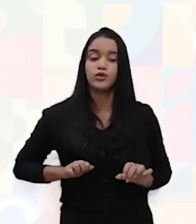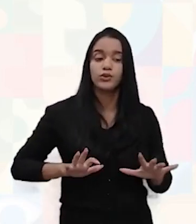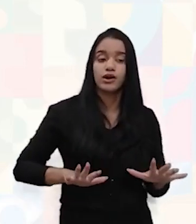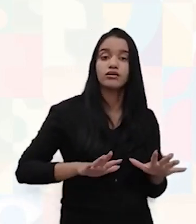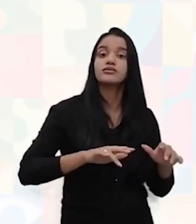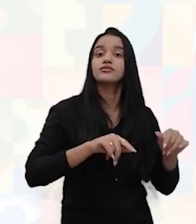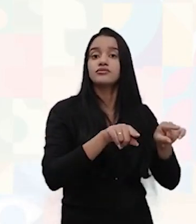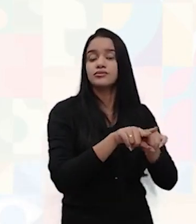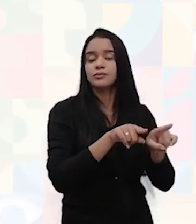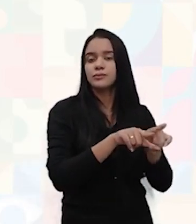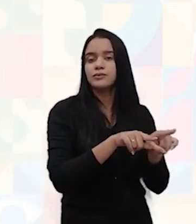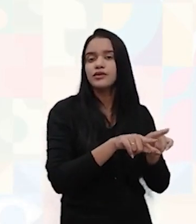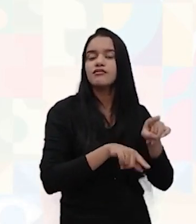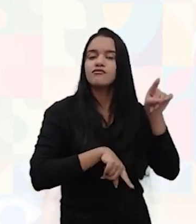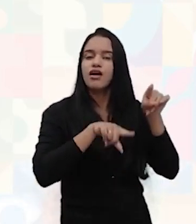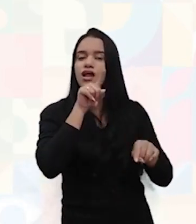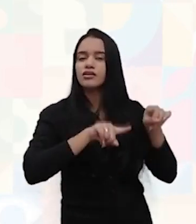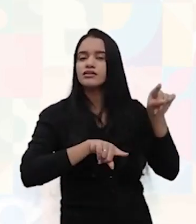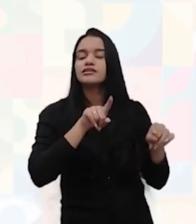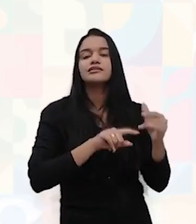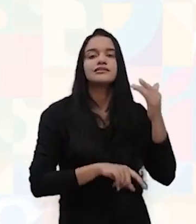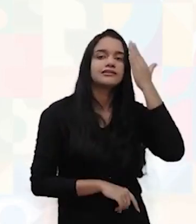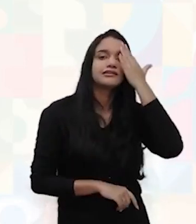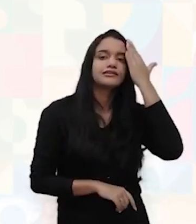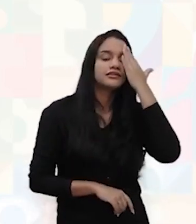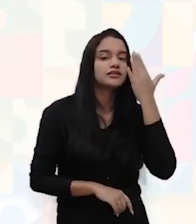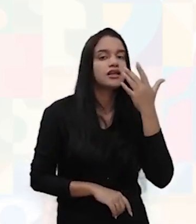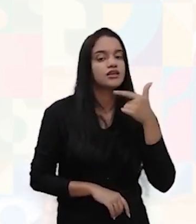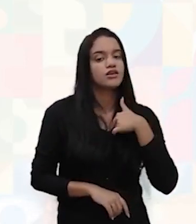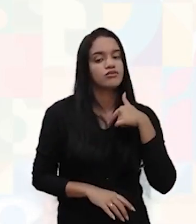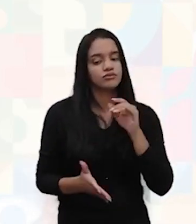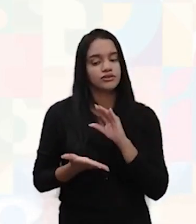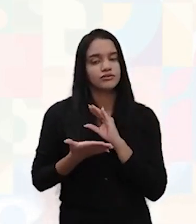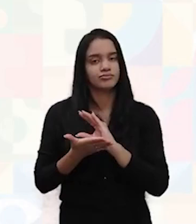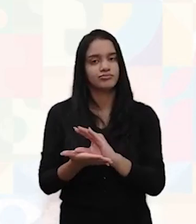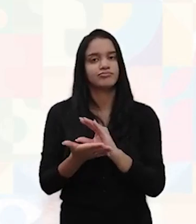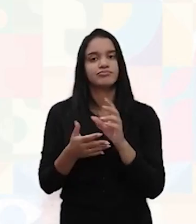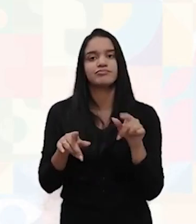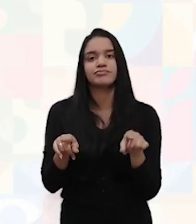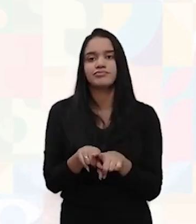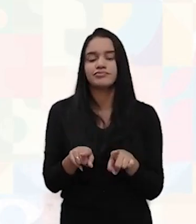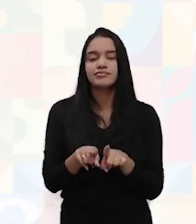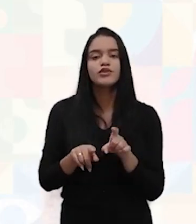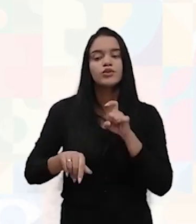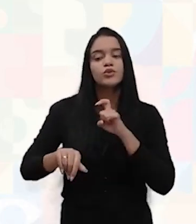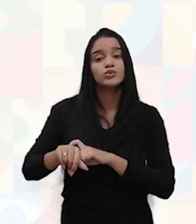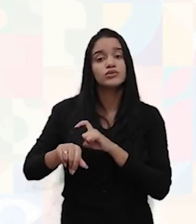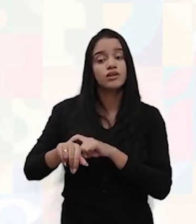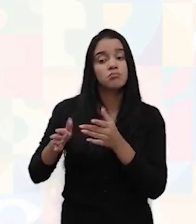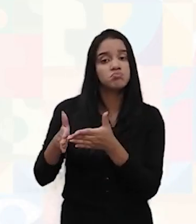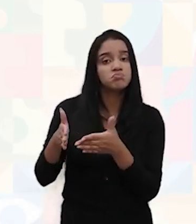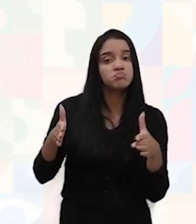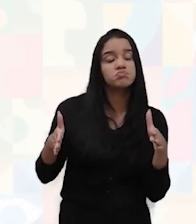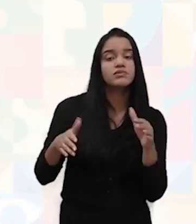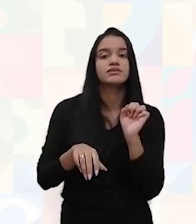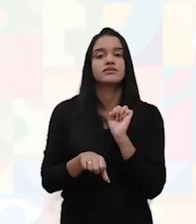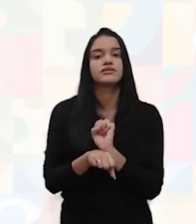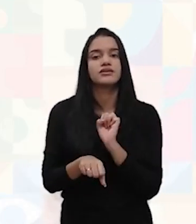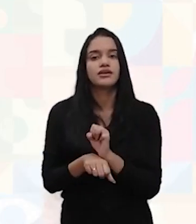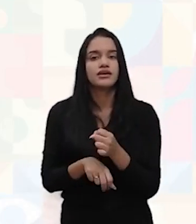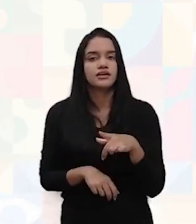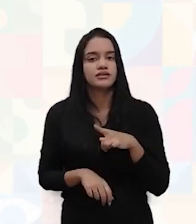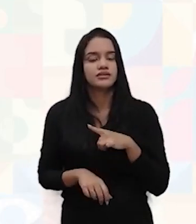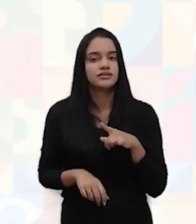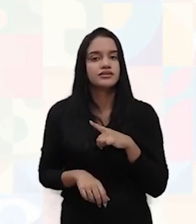entender financeiramente por quanto eu vou ter que investir e por quanto tempo, né? Eu vou ter que esperar para que eu tenha o